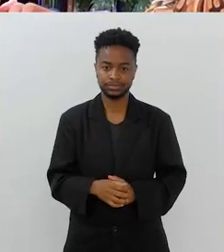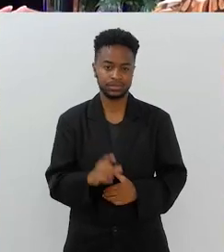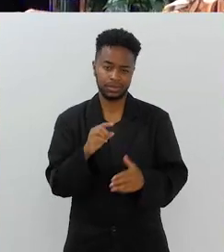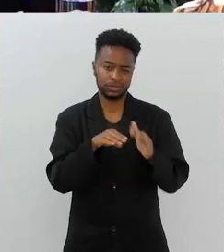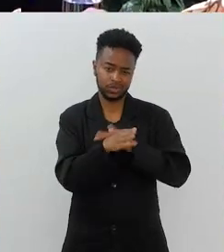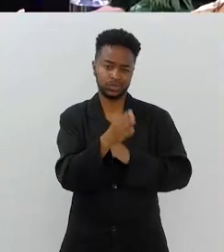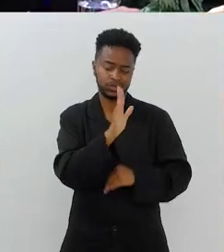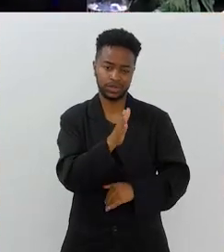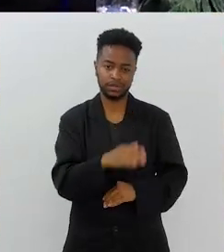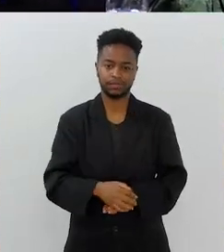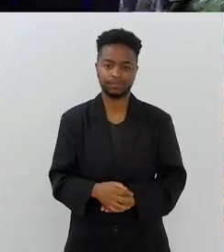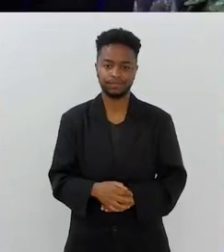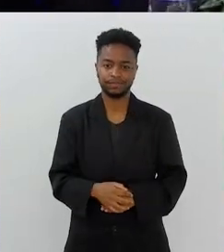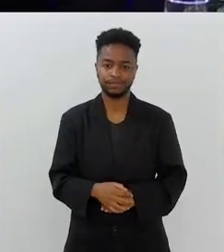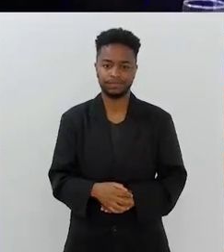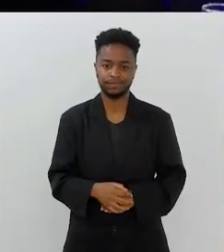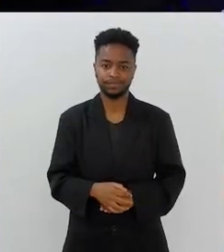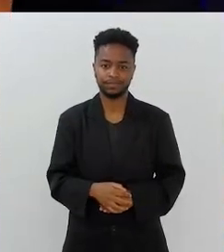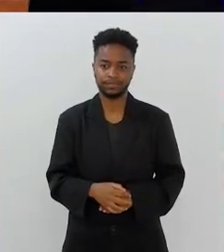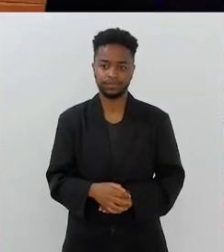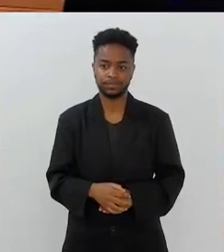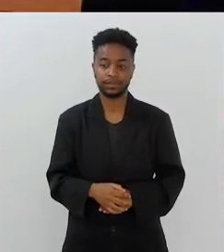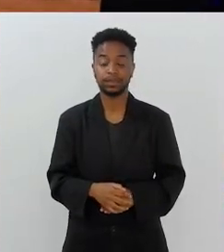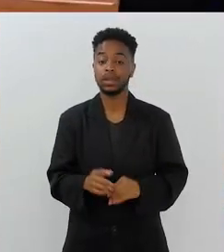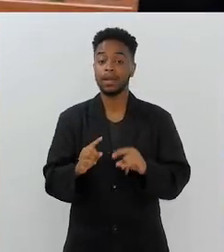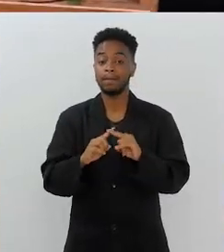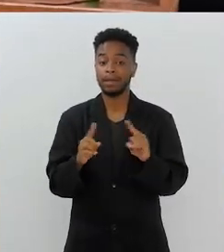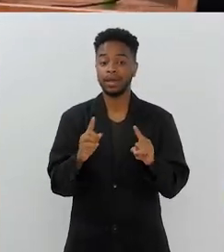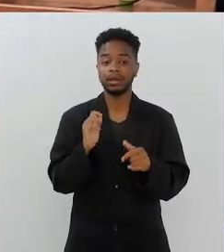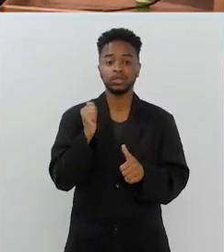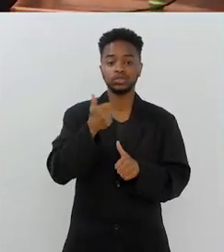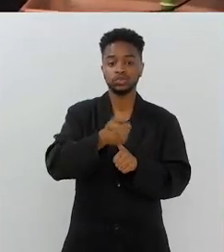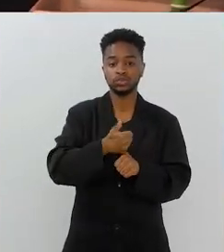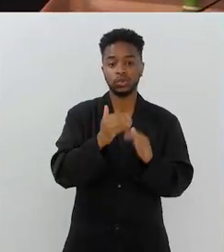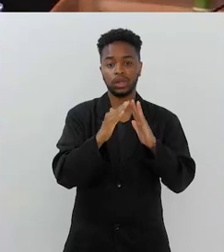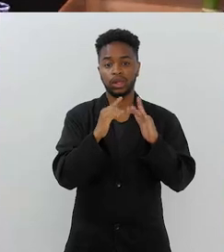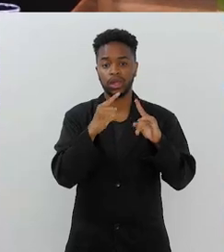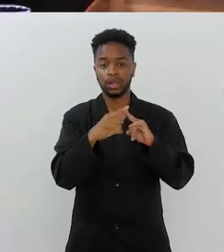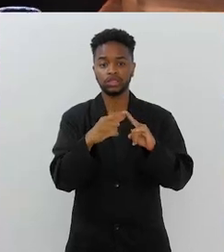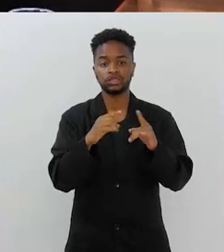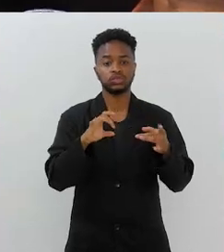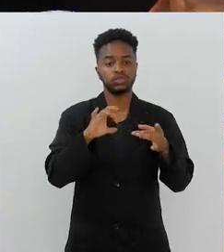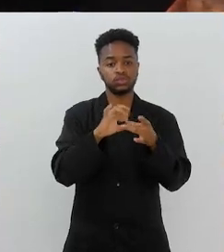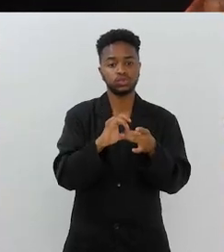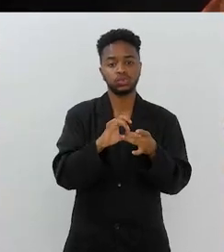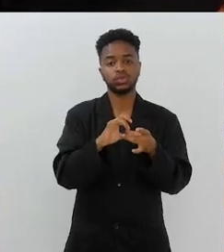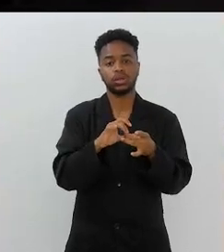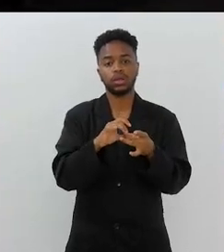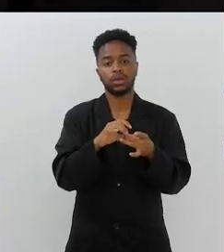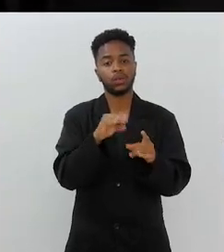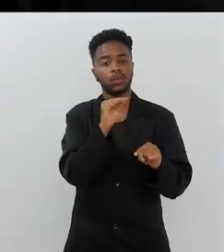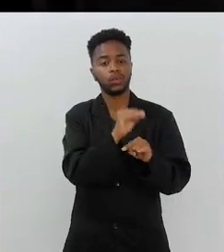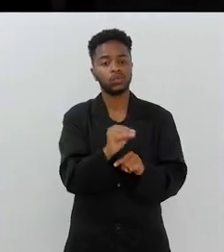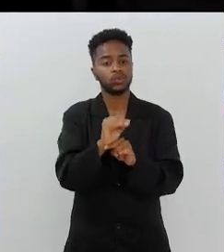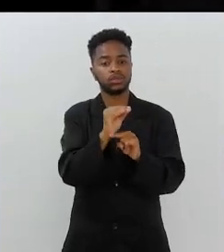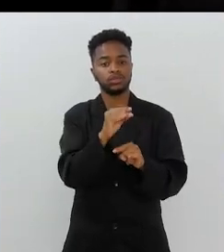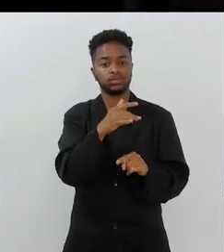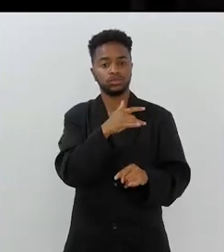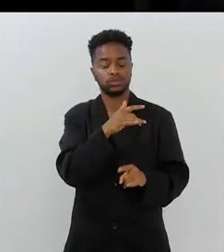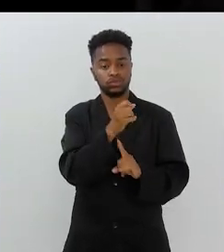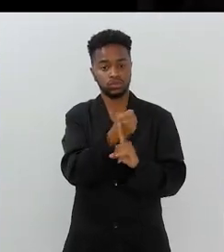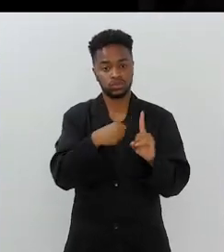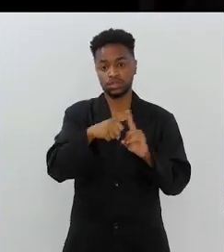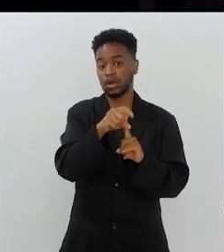o costume, né? Então, ele assume o vicariato da caridade social, que o